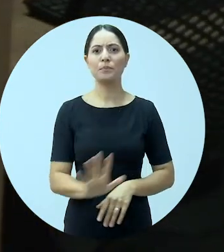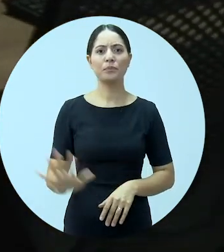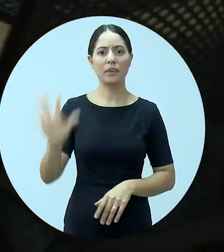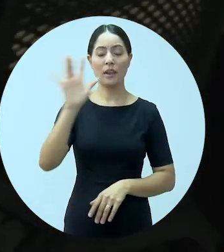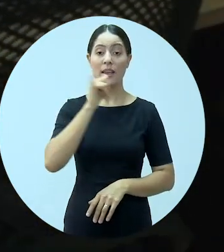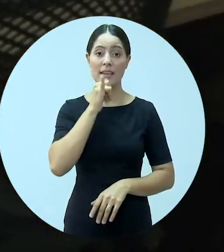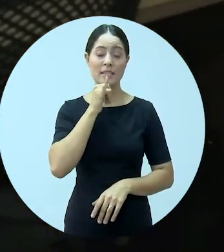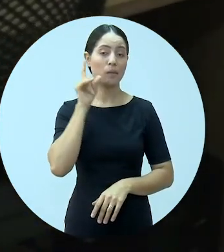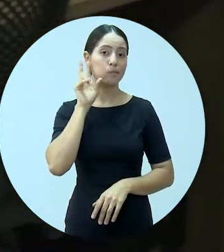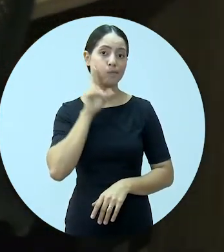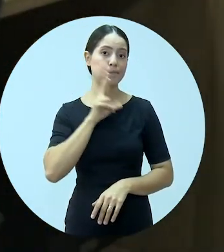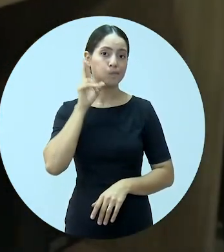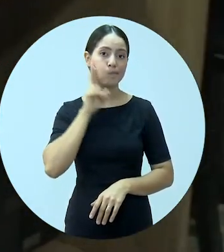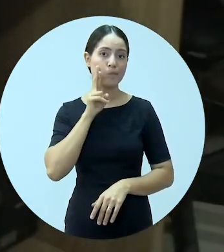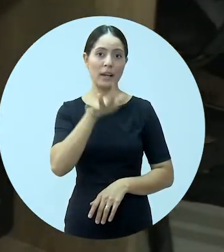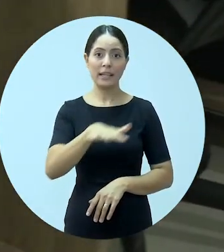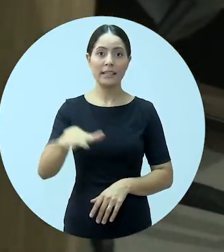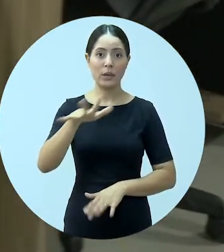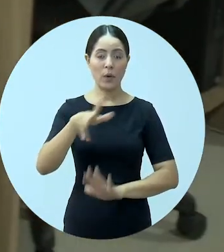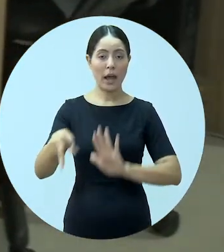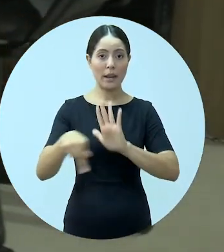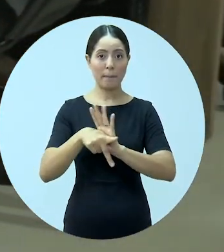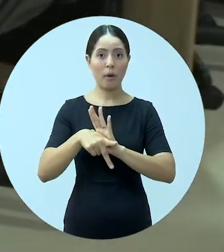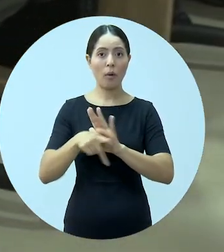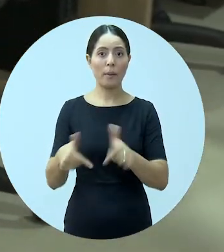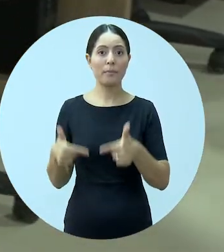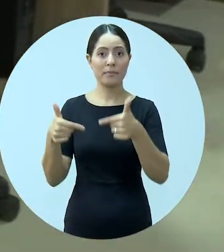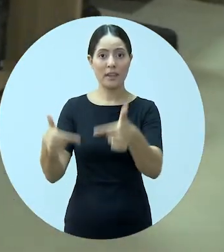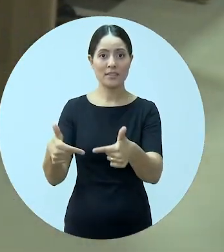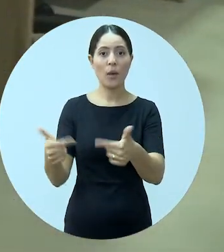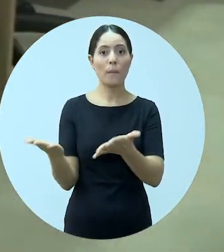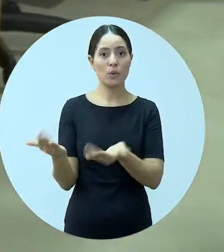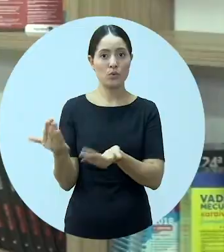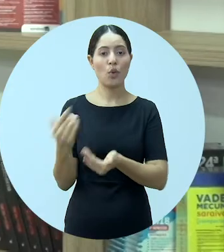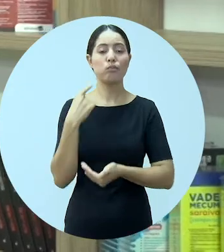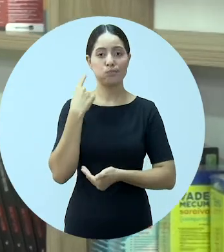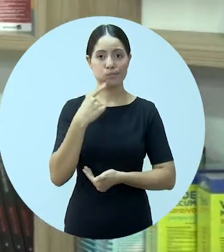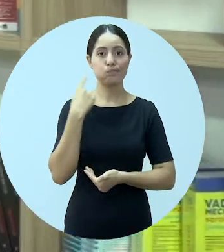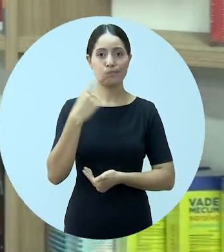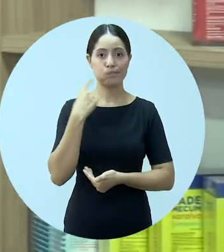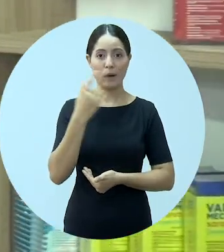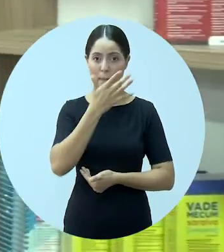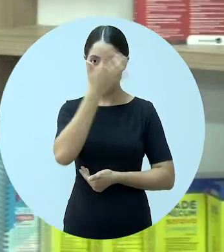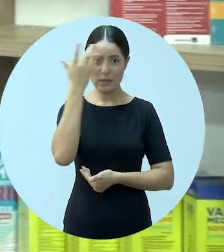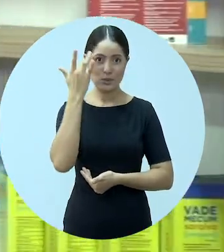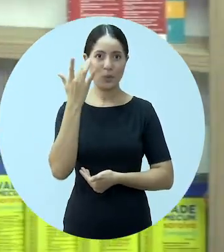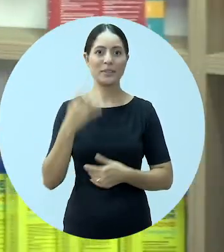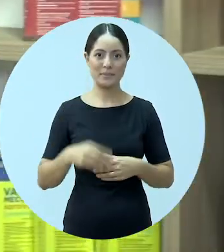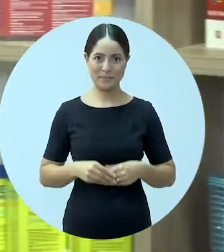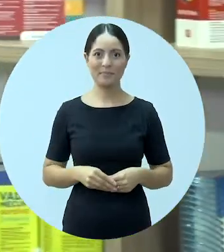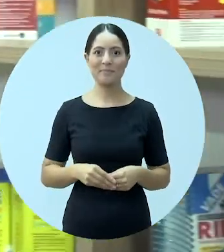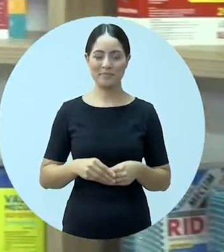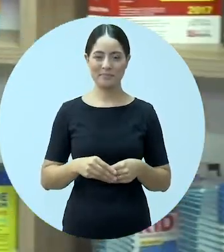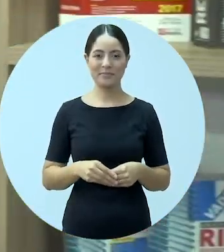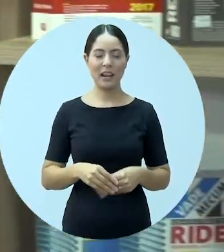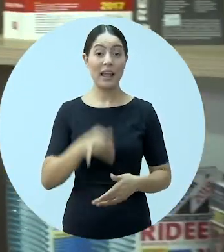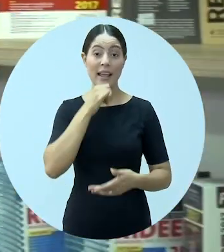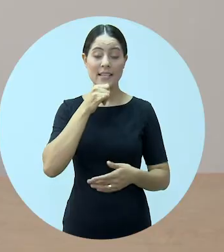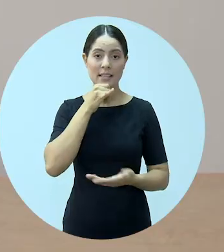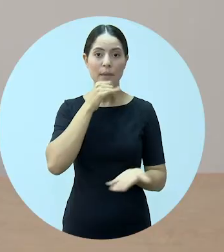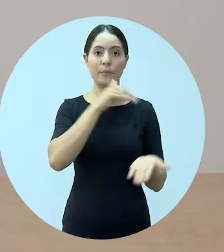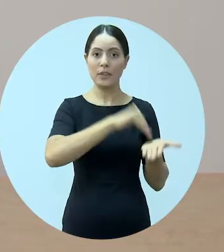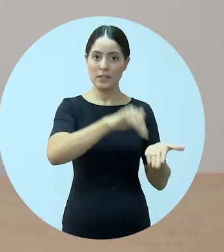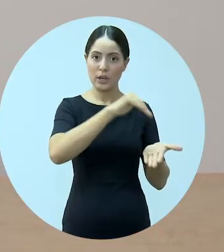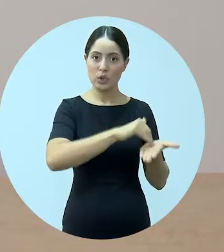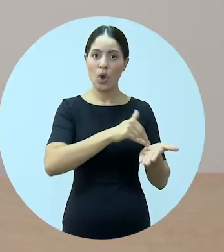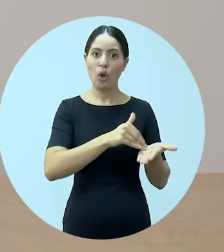seccionais do país, como a de Rondônia, possuem espaços de trabalho voltados aos jovens advogados e advogadas.